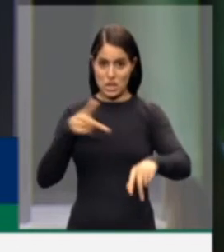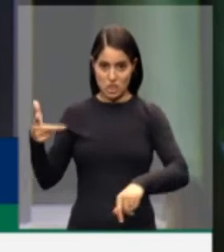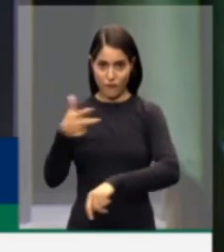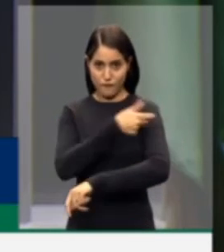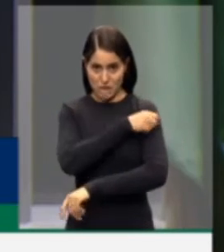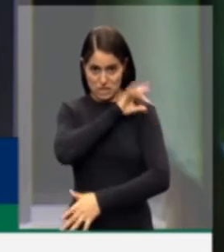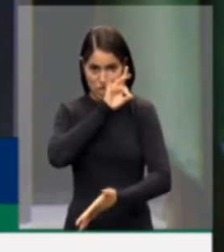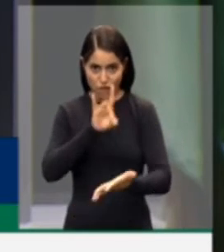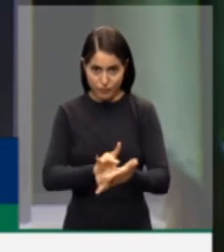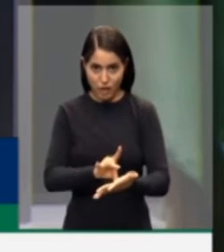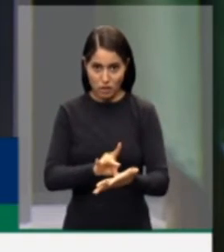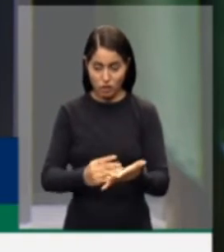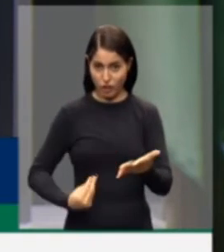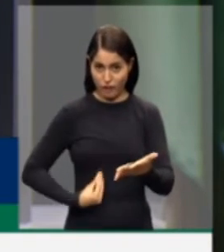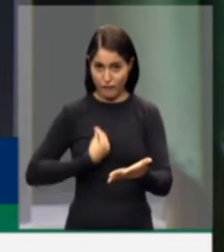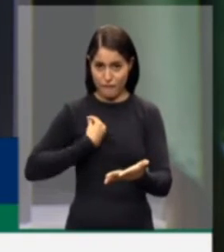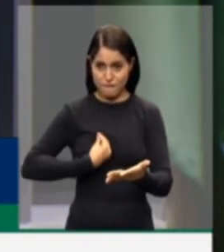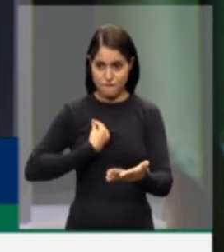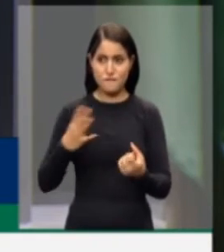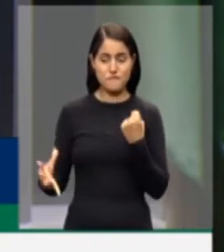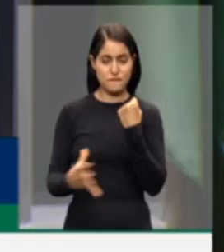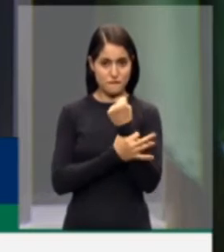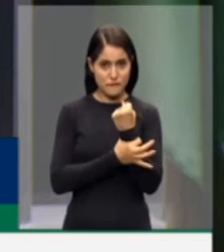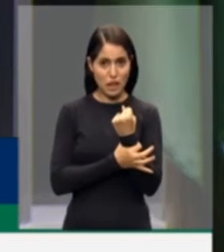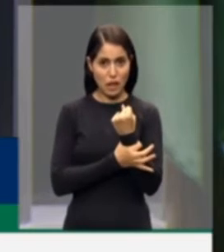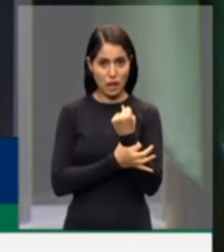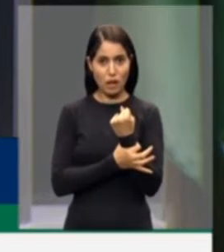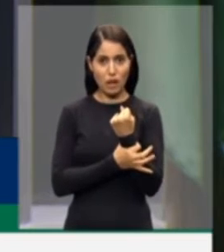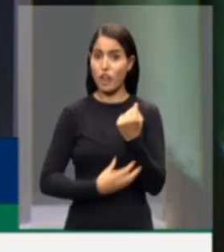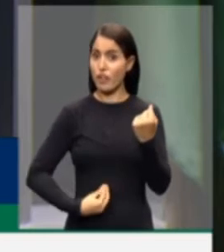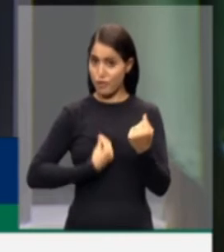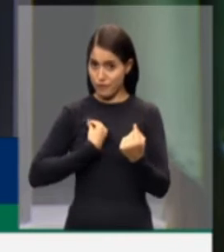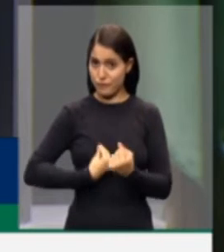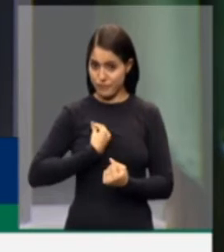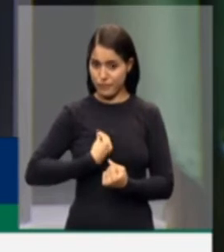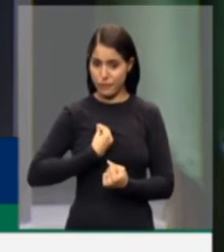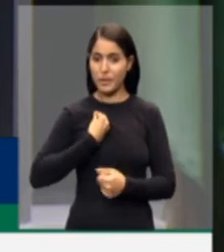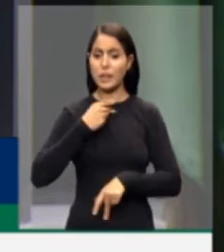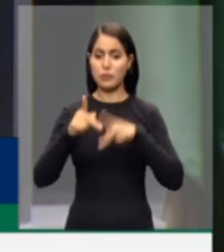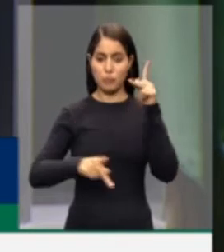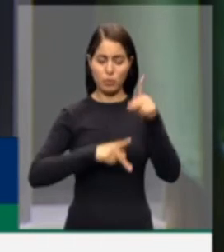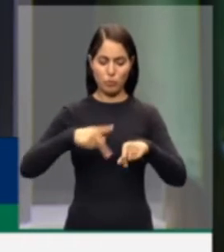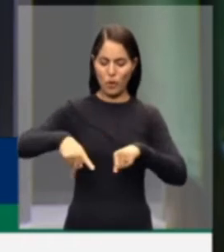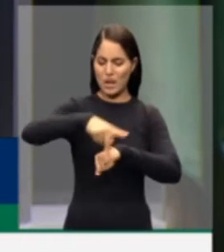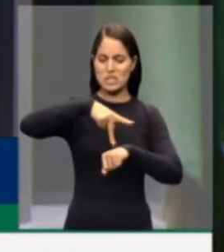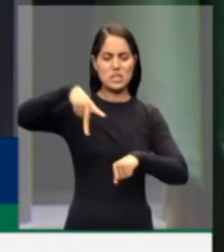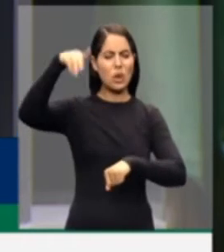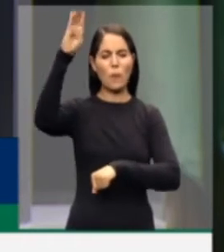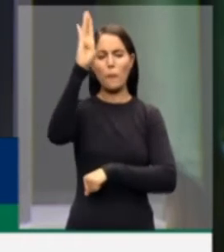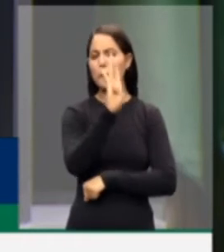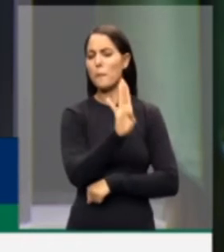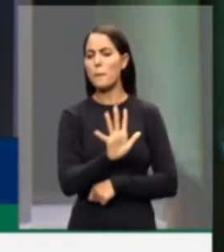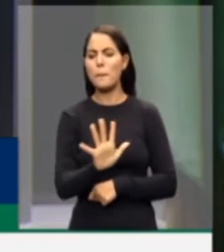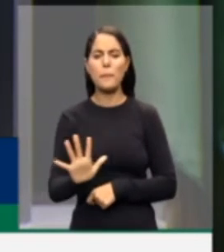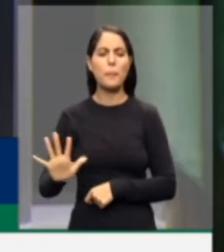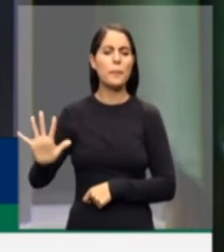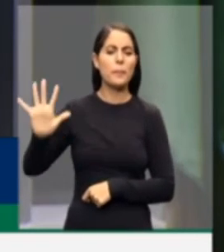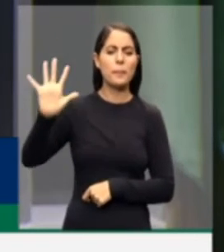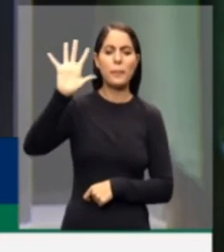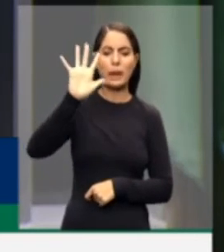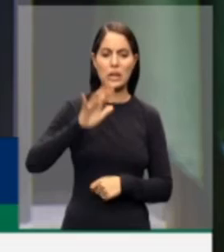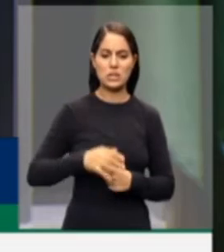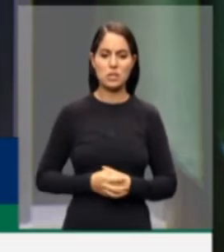a vida das pessoas, a proteção, a vida dos brasileiros e brasileiras, nós não